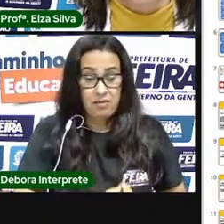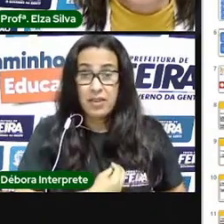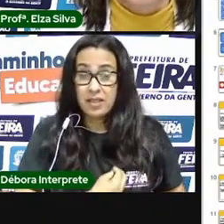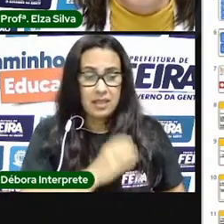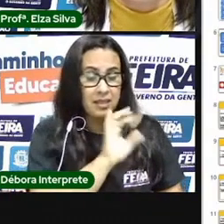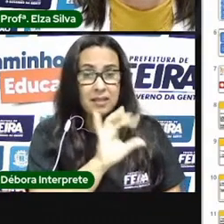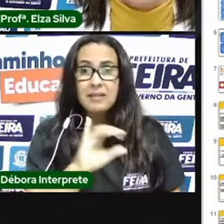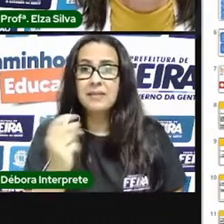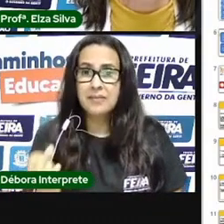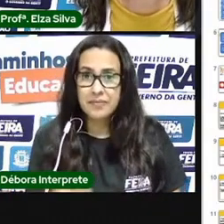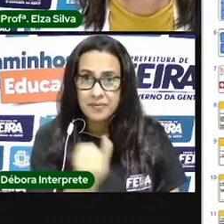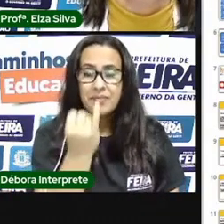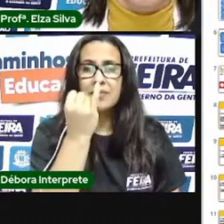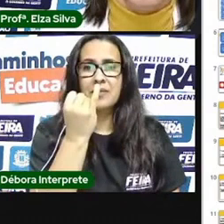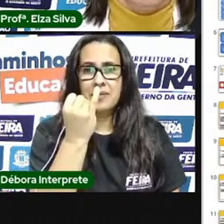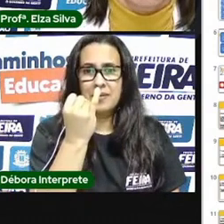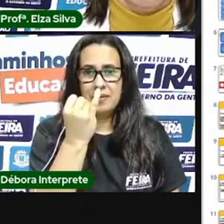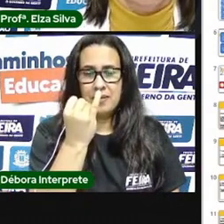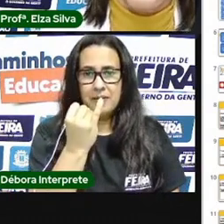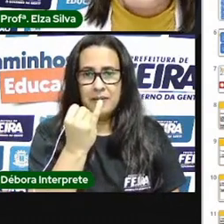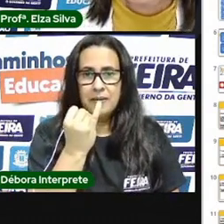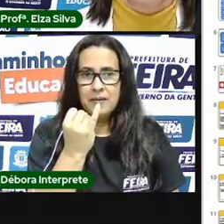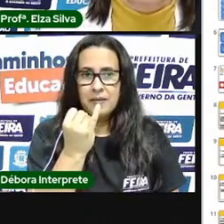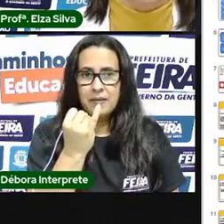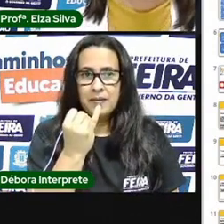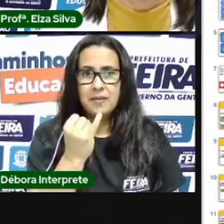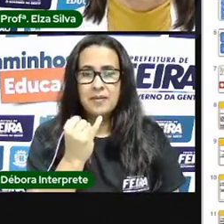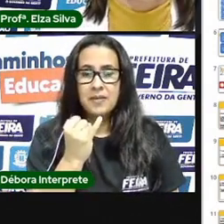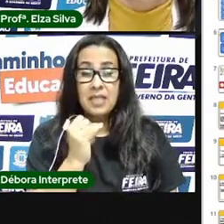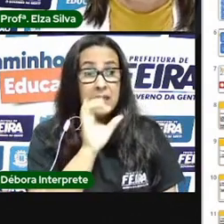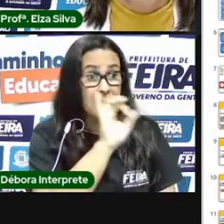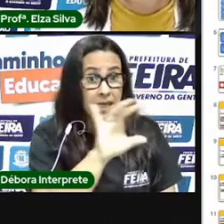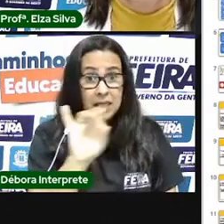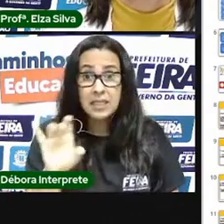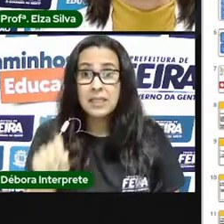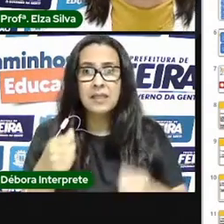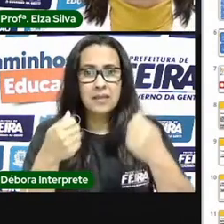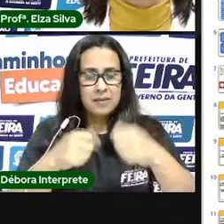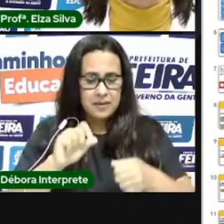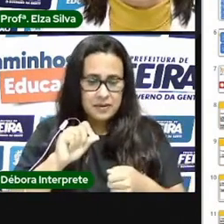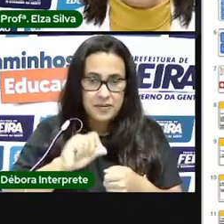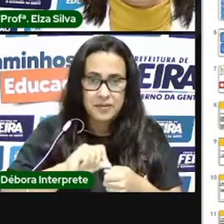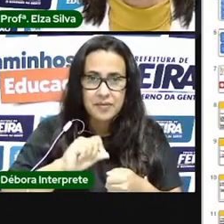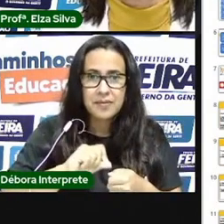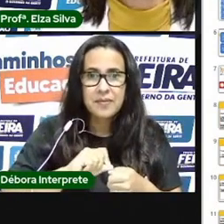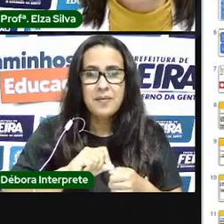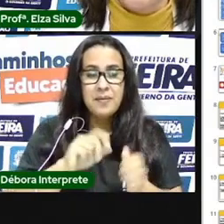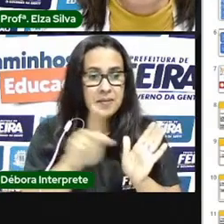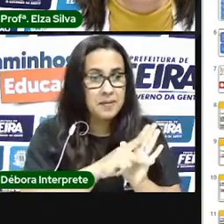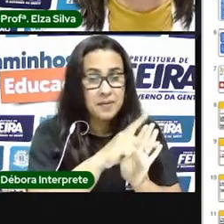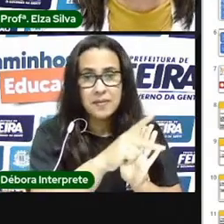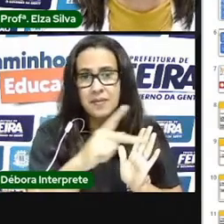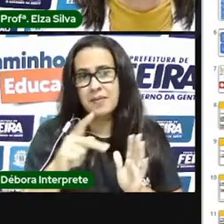todos nós, por cada um de nós. Faça a sua parte, porque nunca estamos sós. Quero